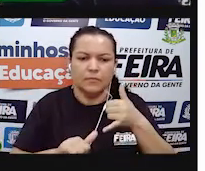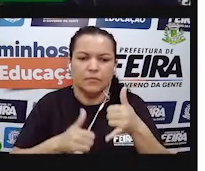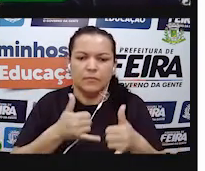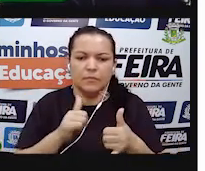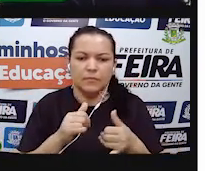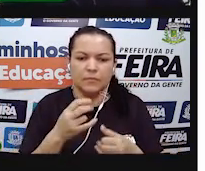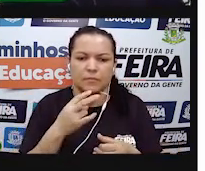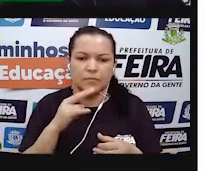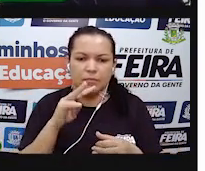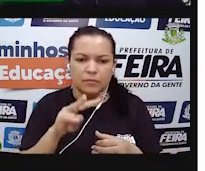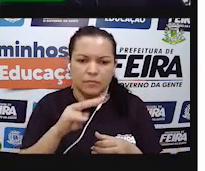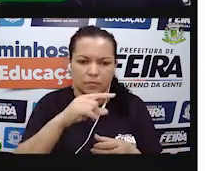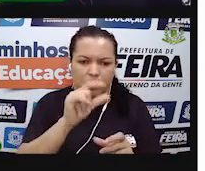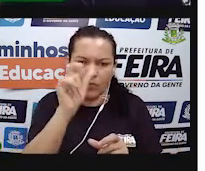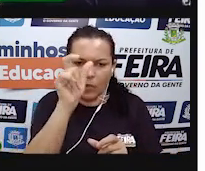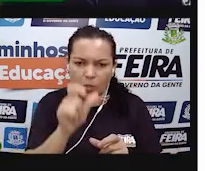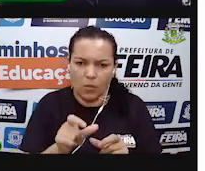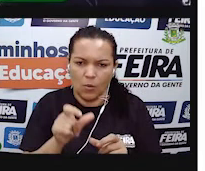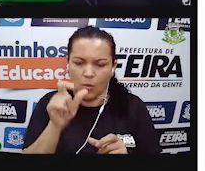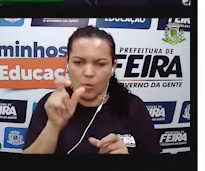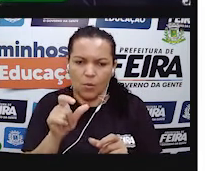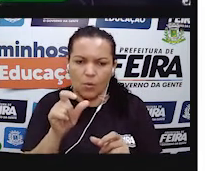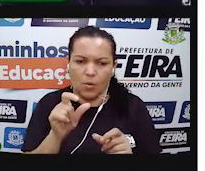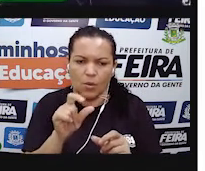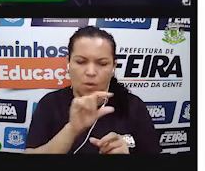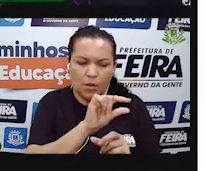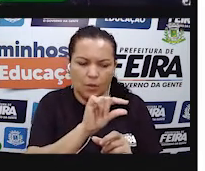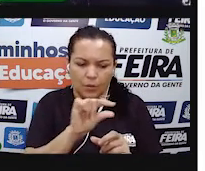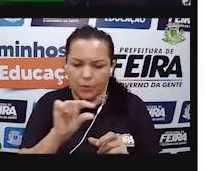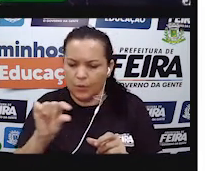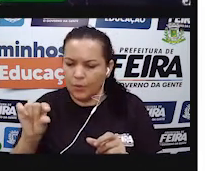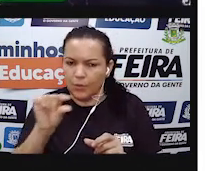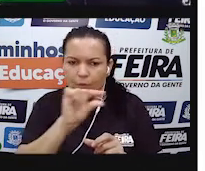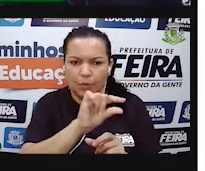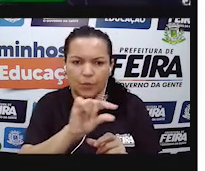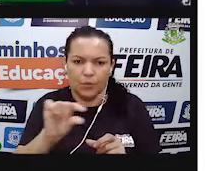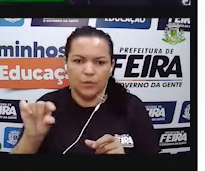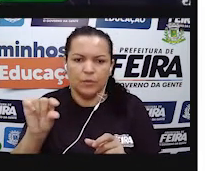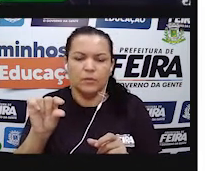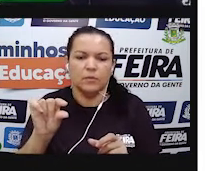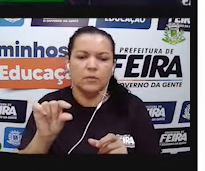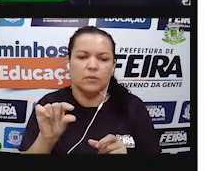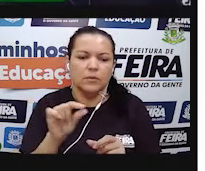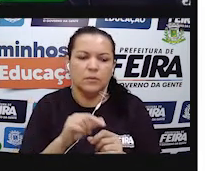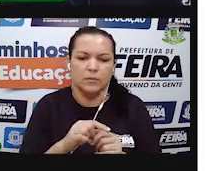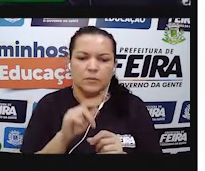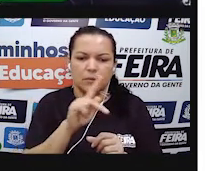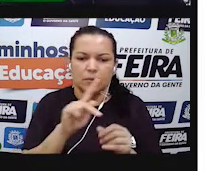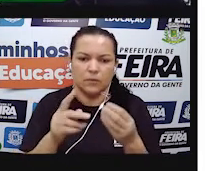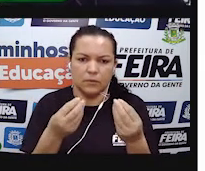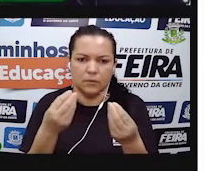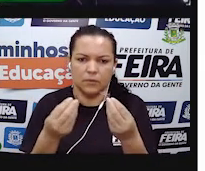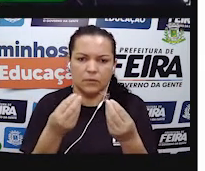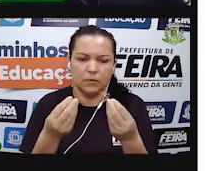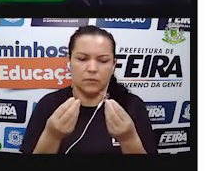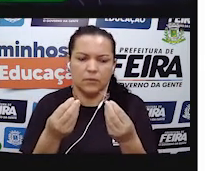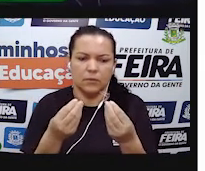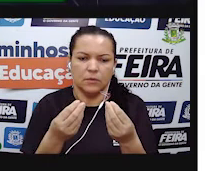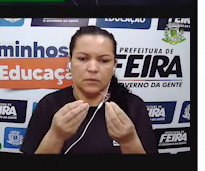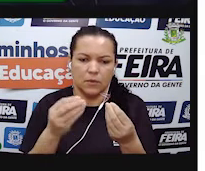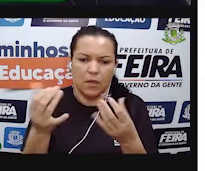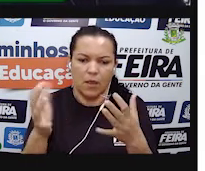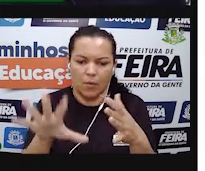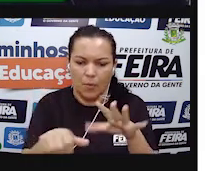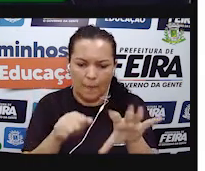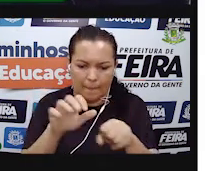gráfico do consumo de energia, a gente tem um gráfico de coluna horizontal. Então, o que é que eu